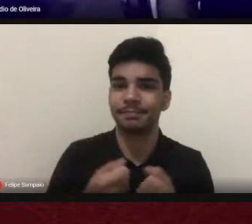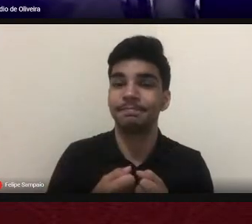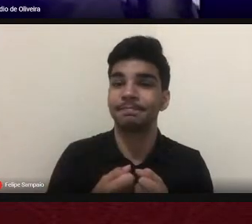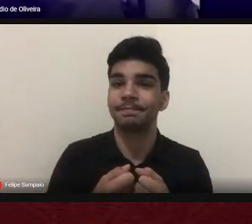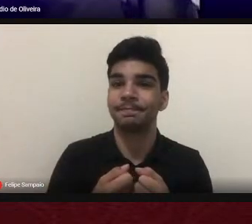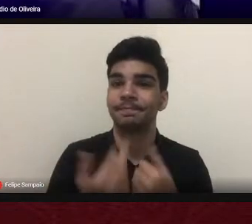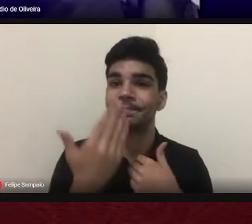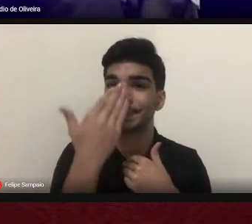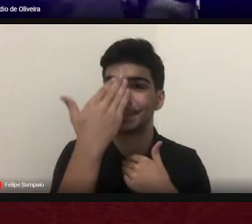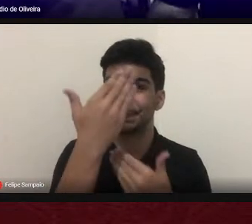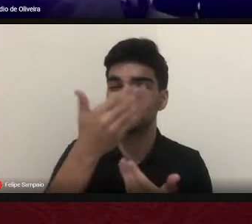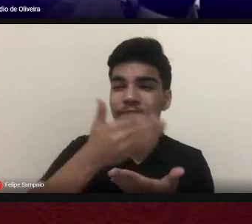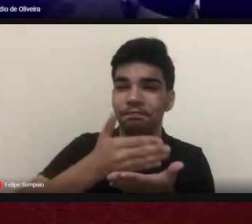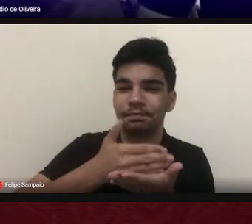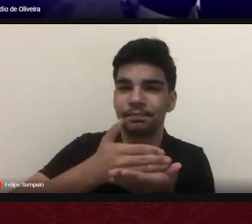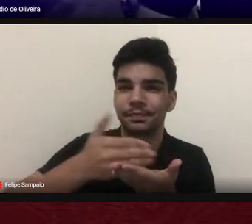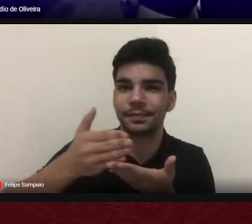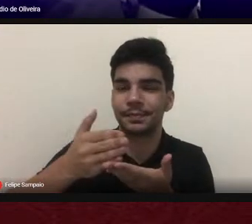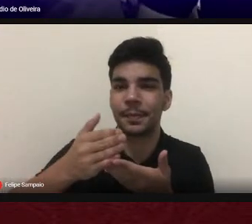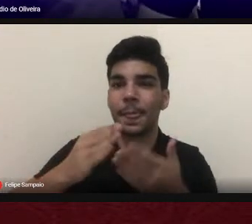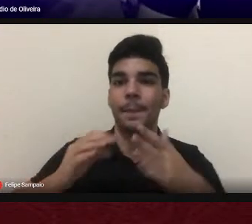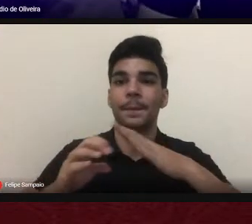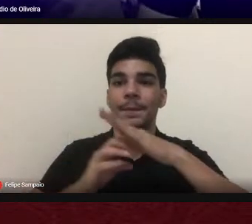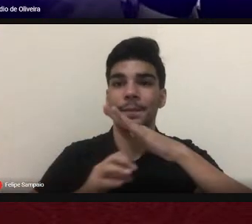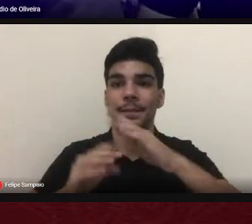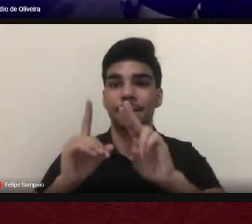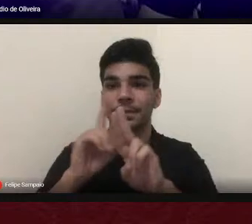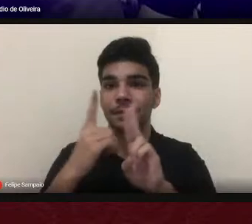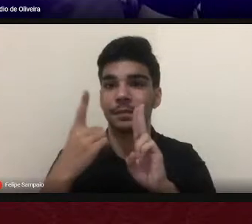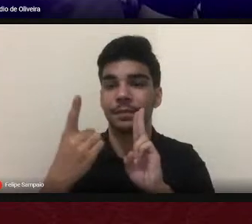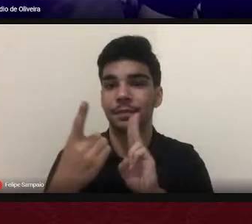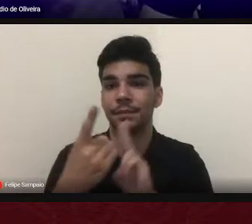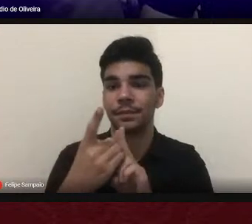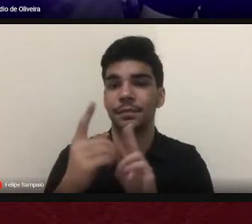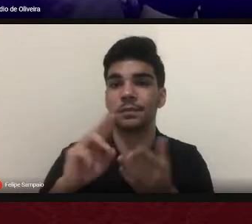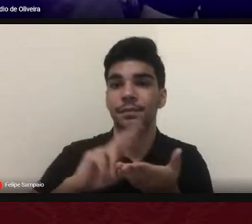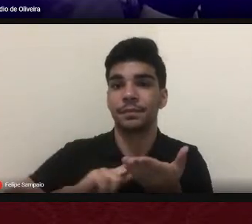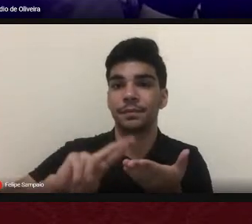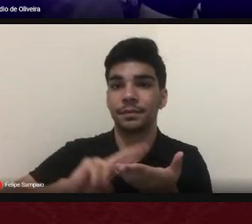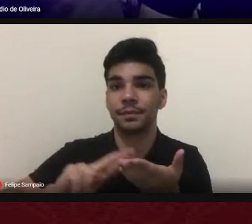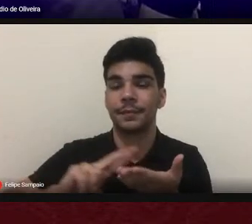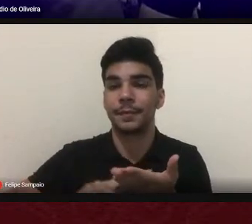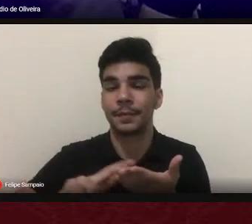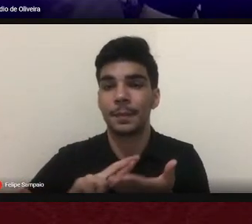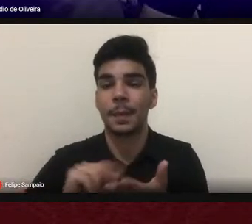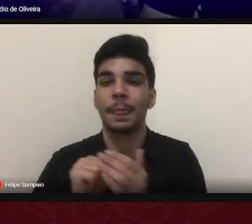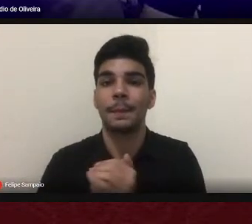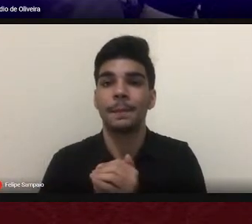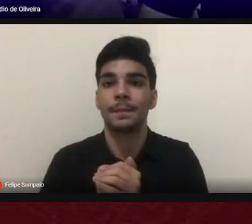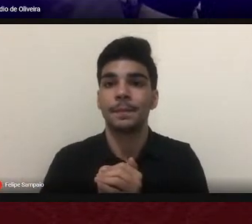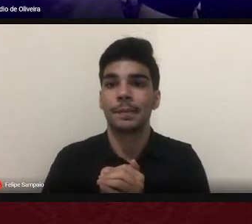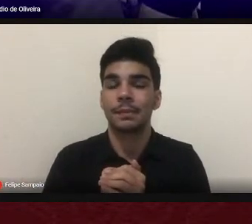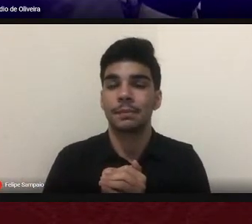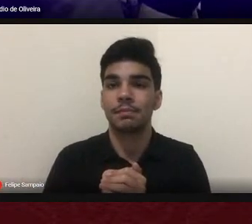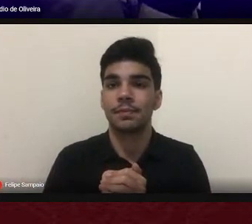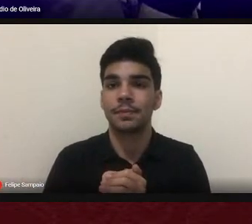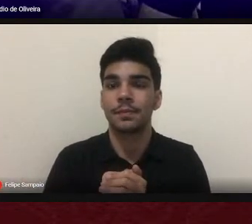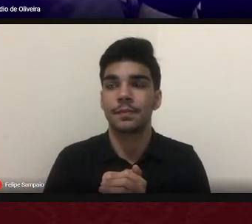inicialmente a editora da UFGD pela oportunidade que está nos dando da publicação desse trabalho